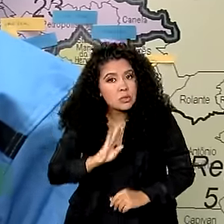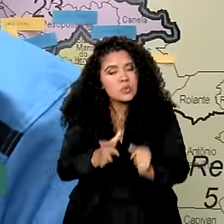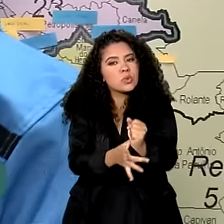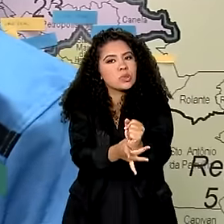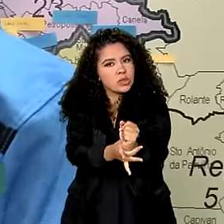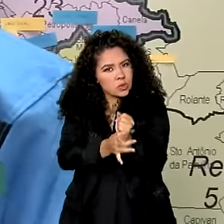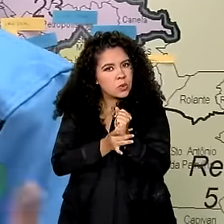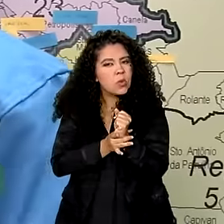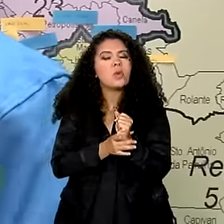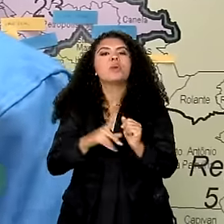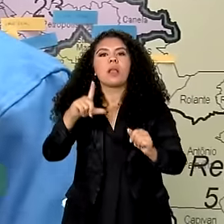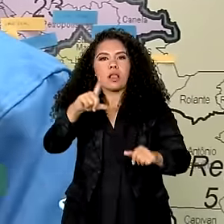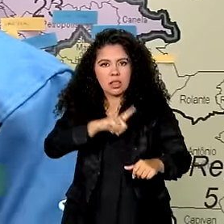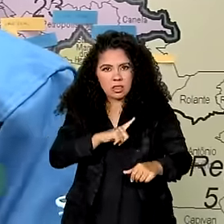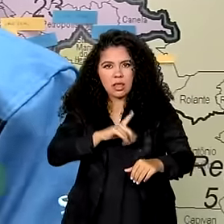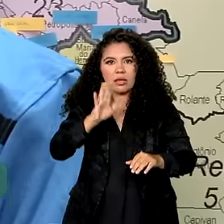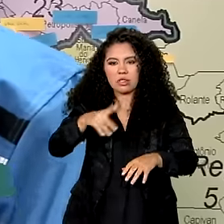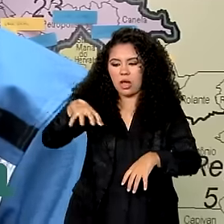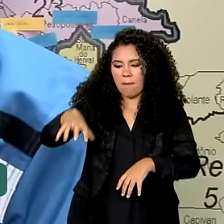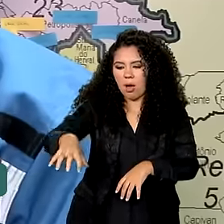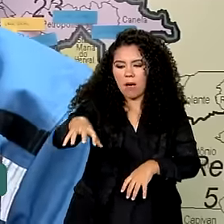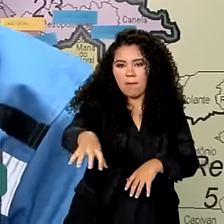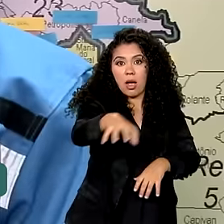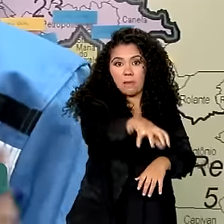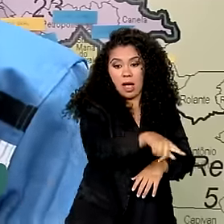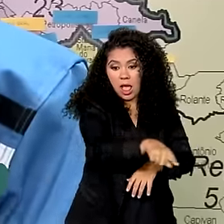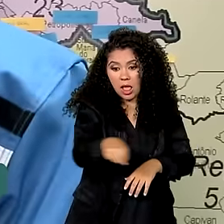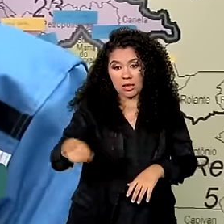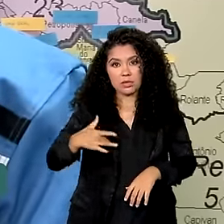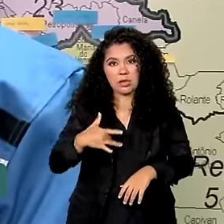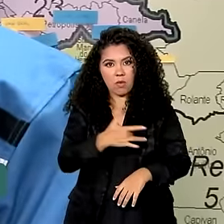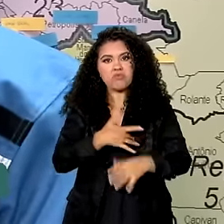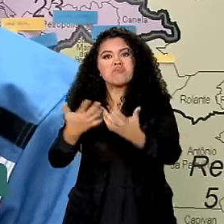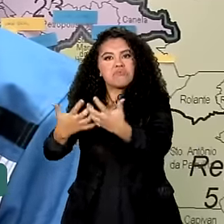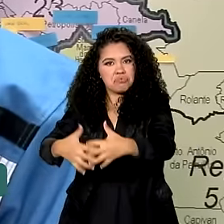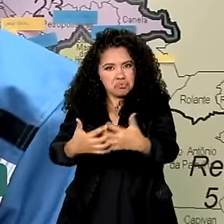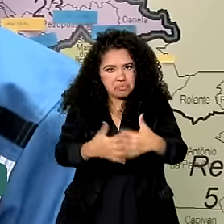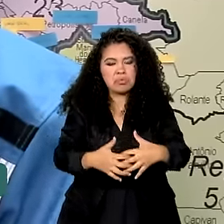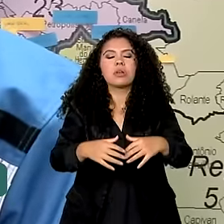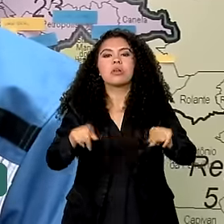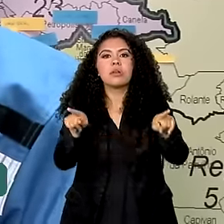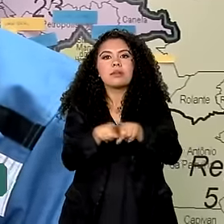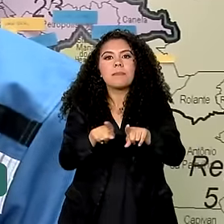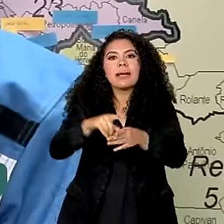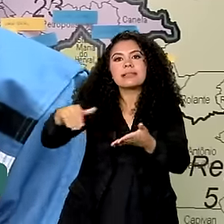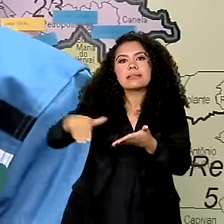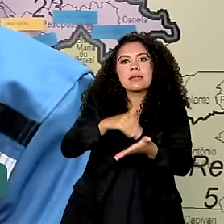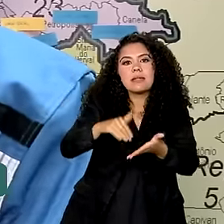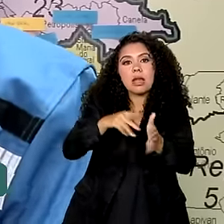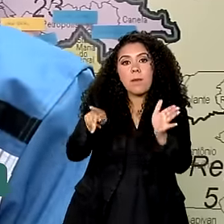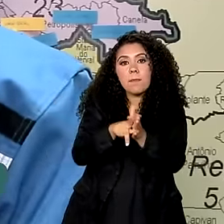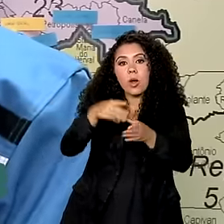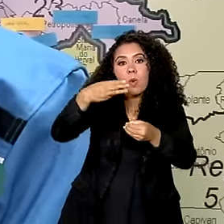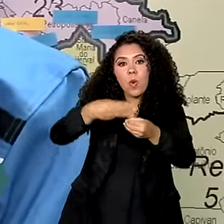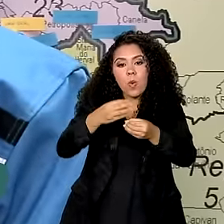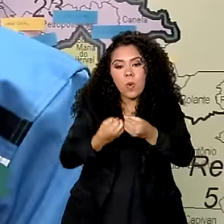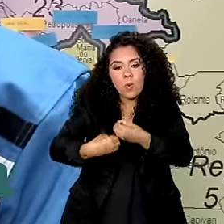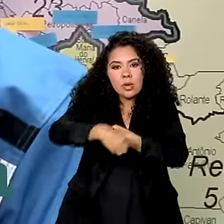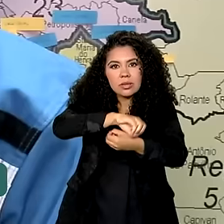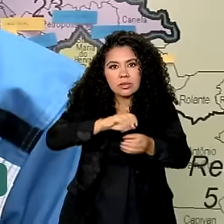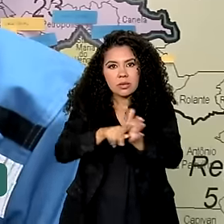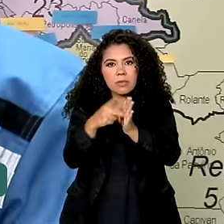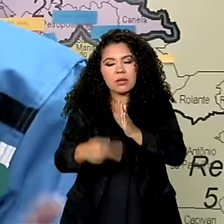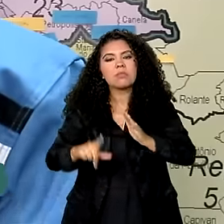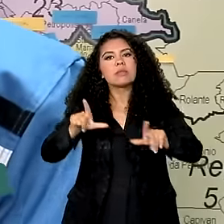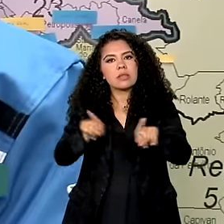está disponível naquelas unidades de saúde que estão funcionando, e também as secretarias municipais de saúde estão desenvolvendo uma vacinação